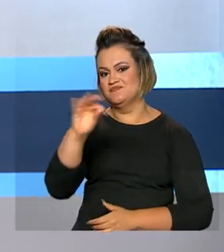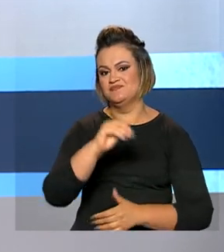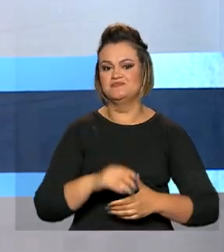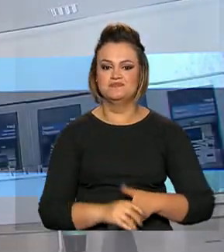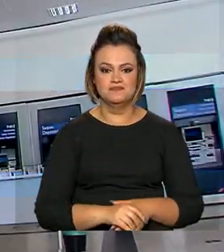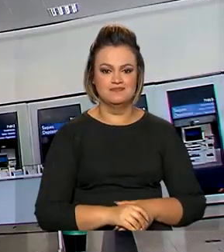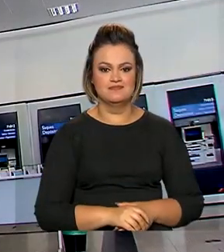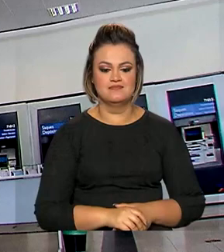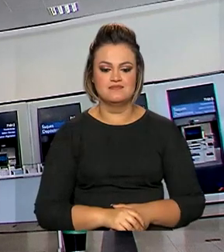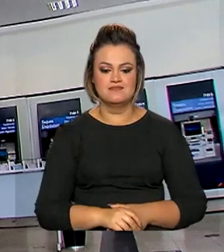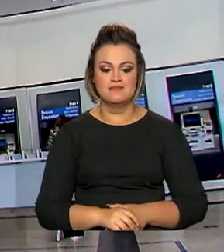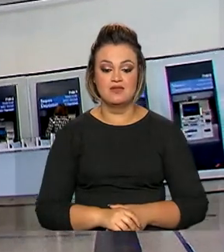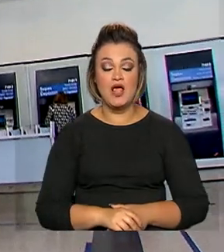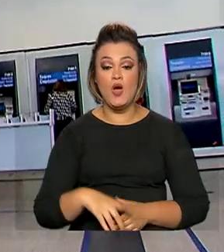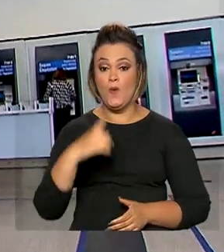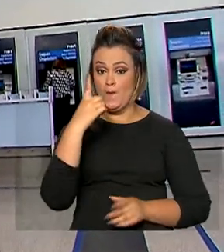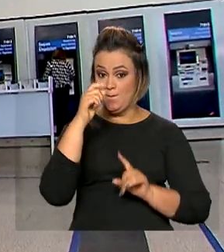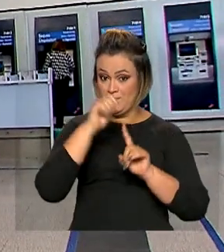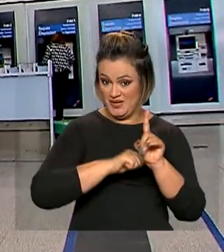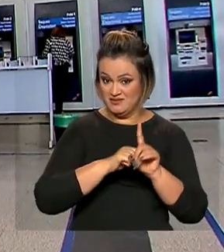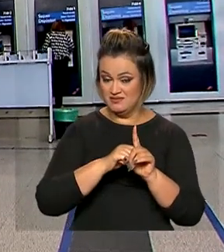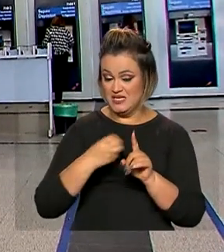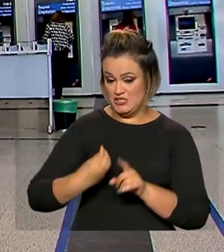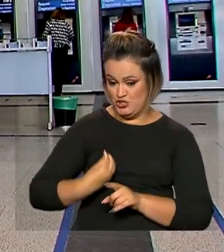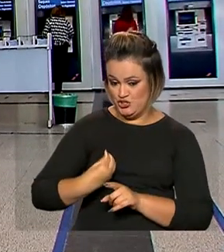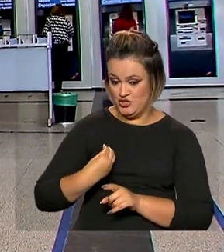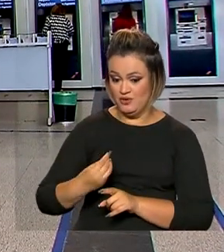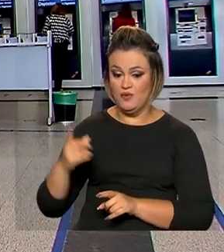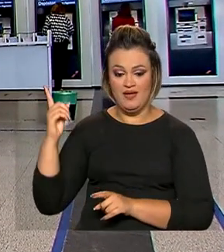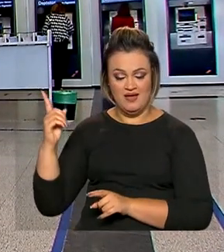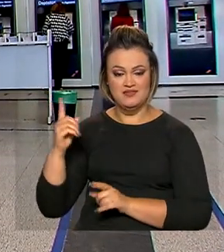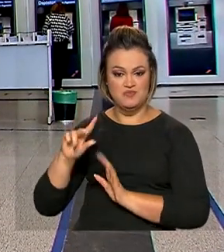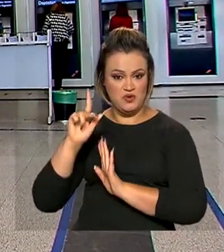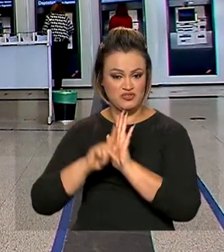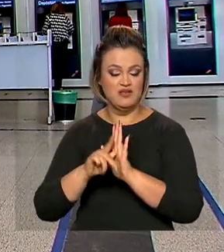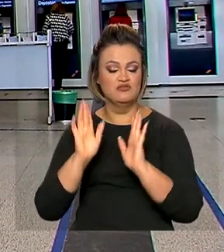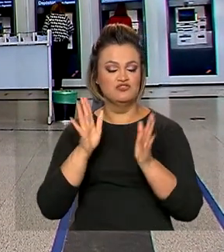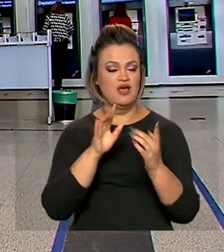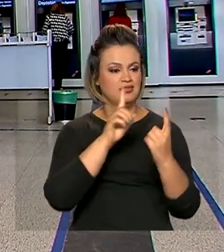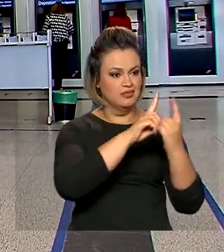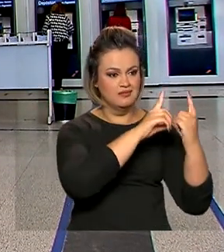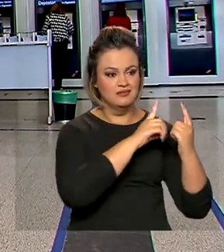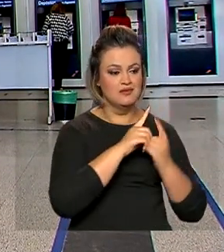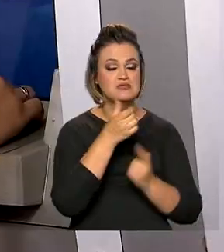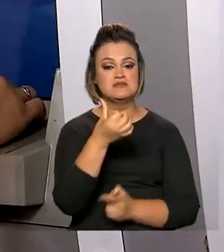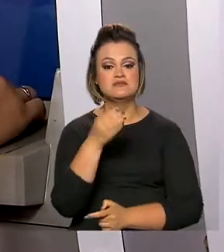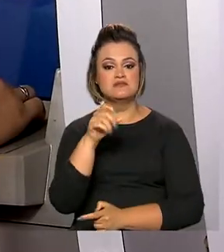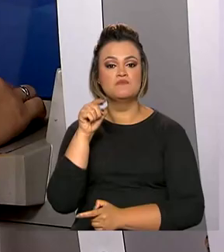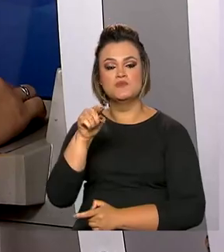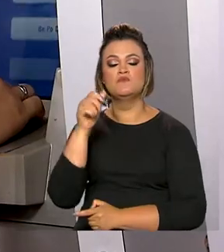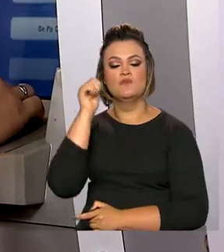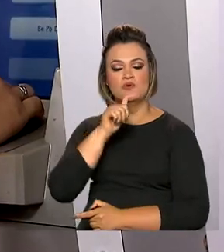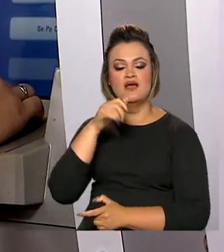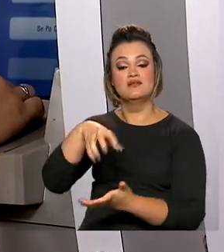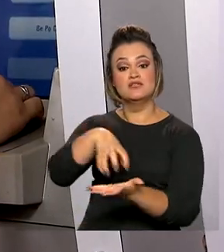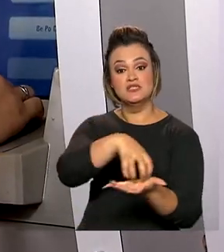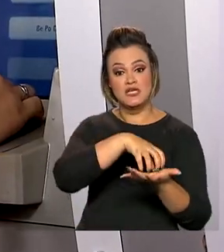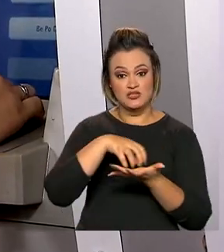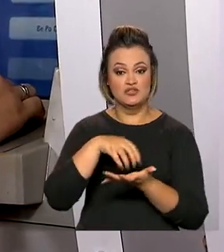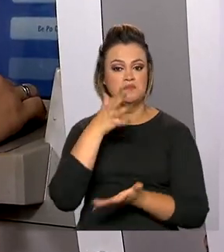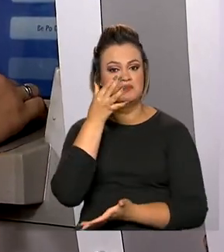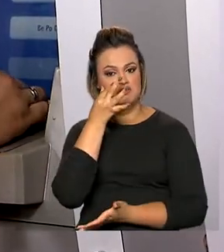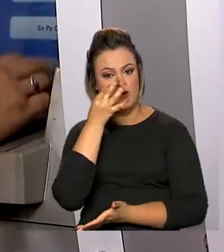Brasil. Em um mês de funcionamento, o Caixa para Elas já atendeu 60 mil mulheres em agências bancárias